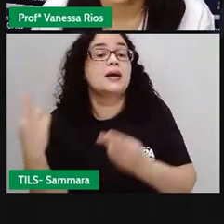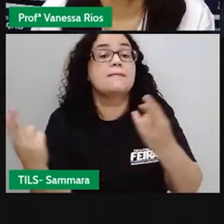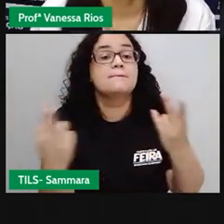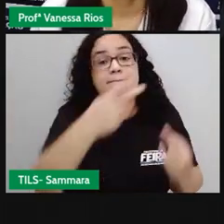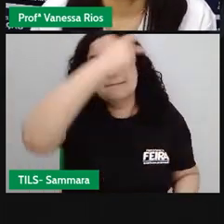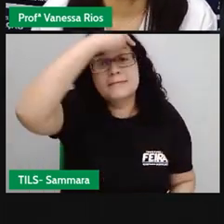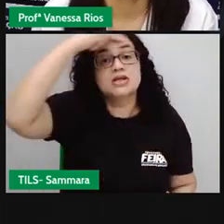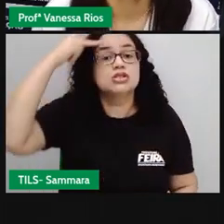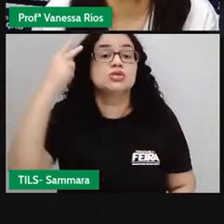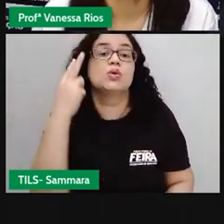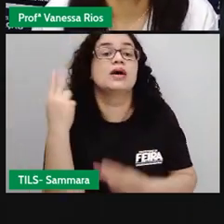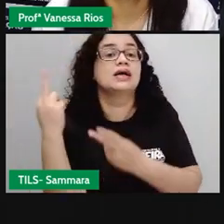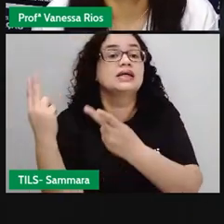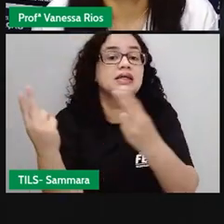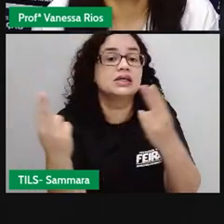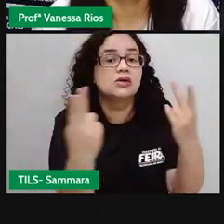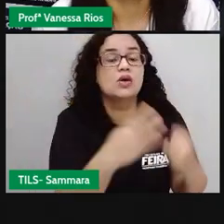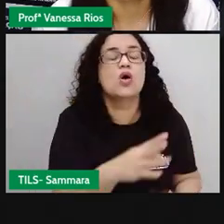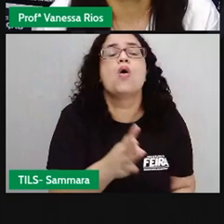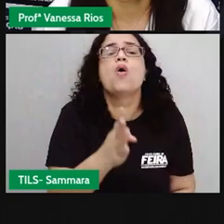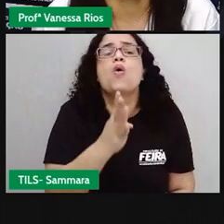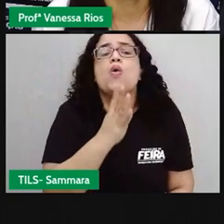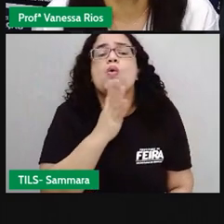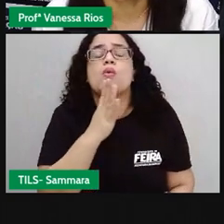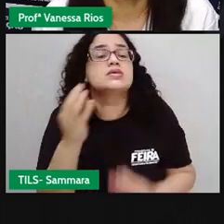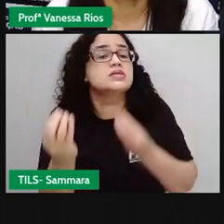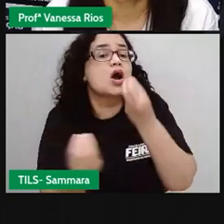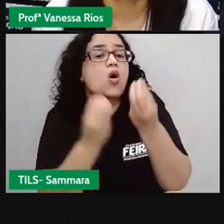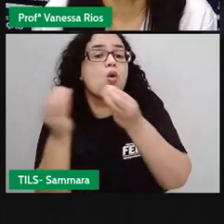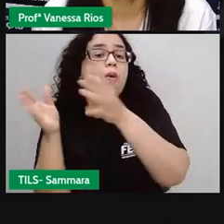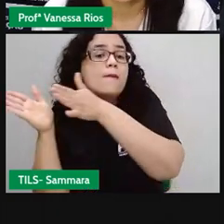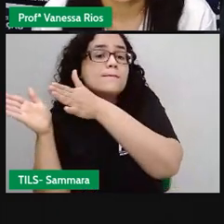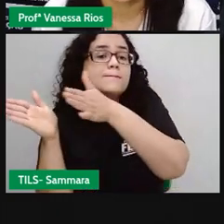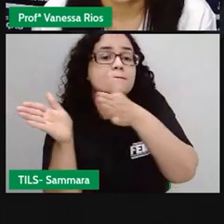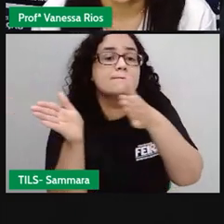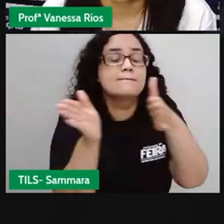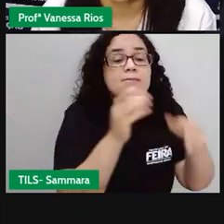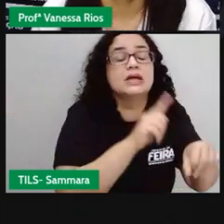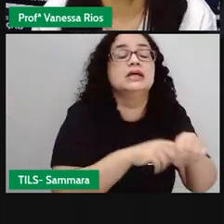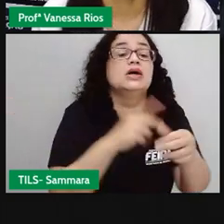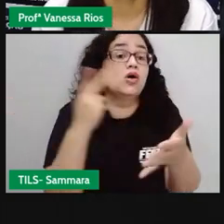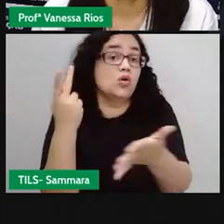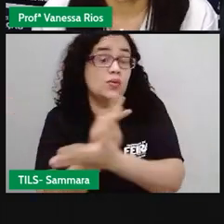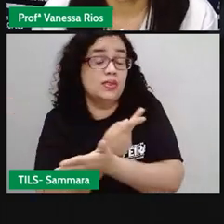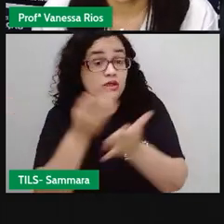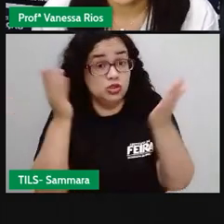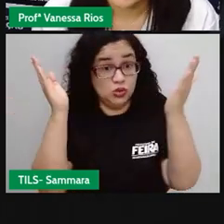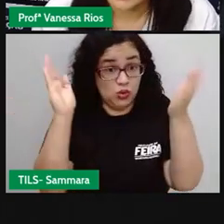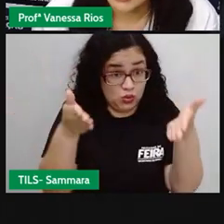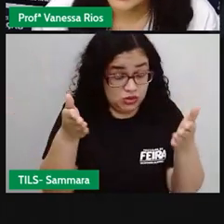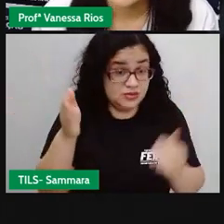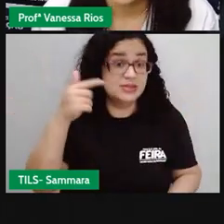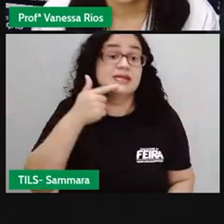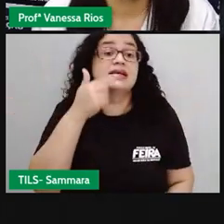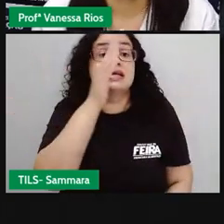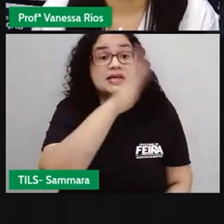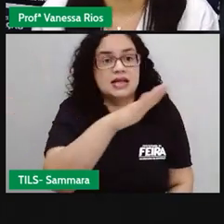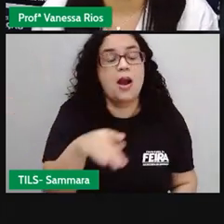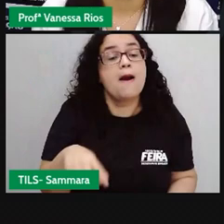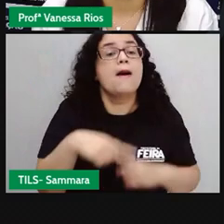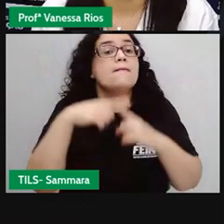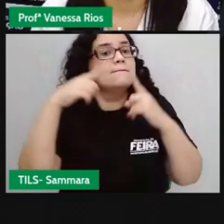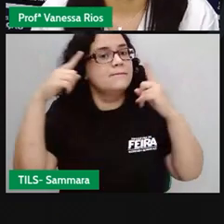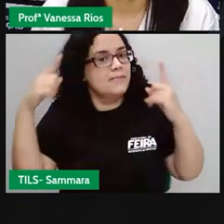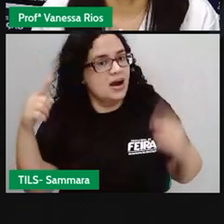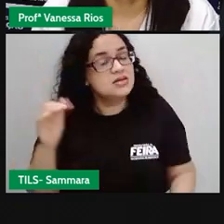pessoa. Para que a gente reconheça aí como a passagem do tempo acontece. Hoje você é criança, mas